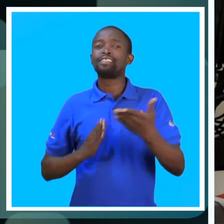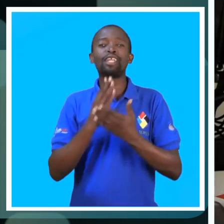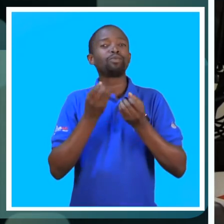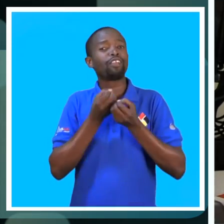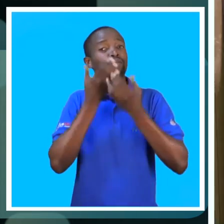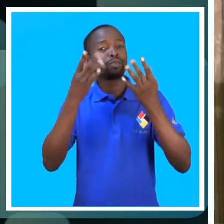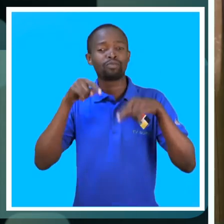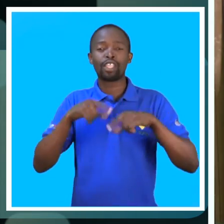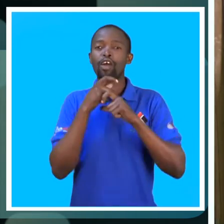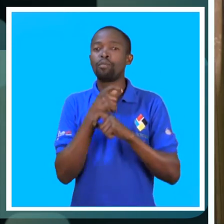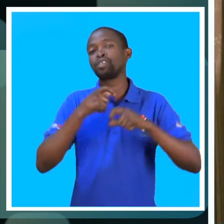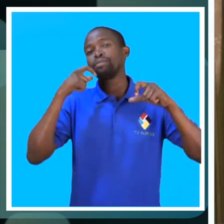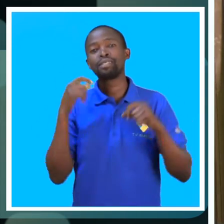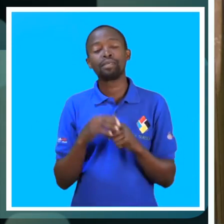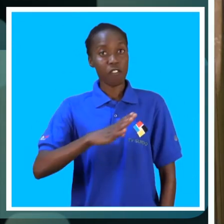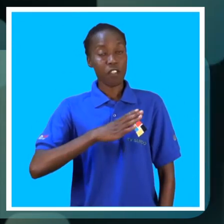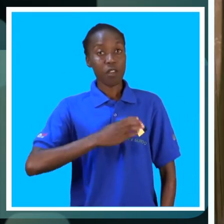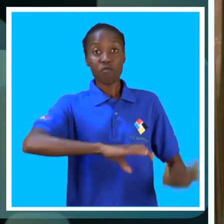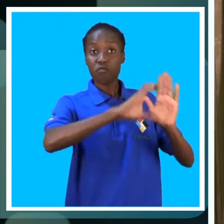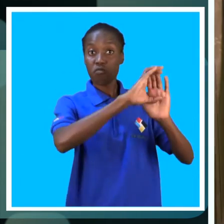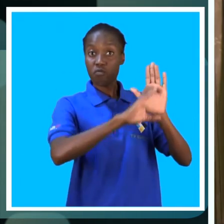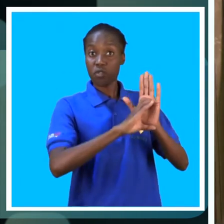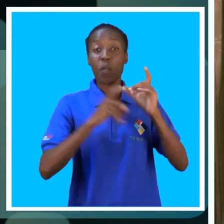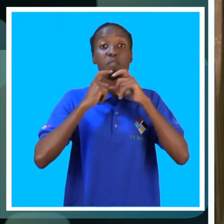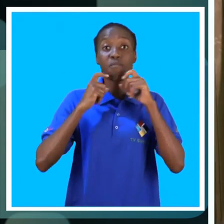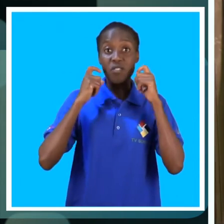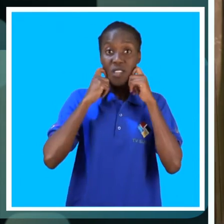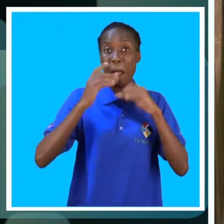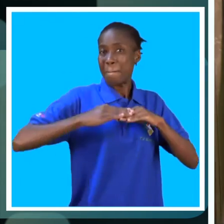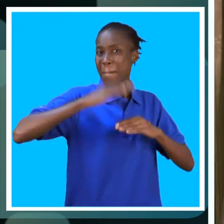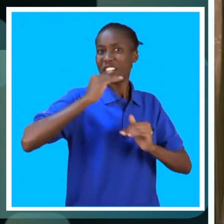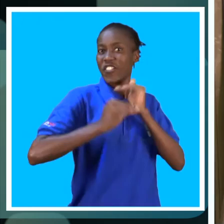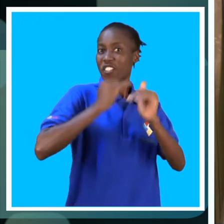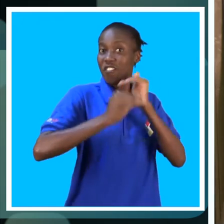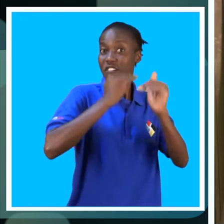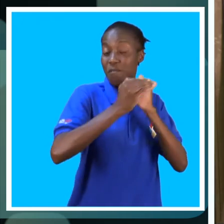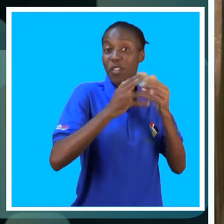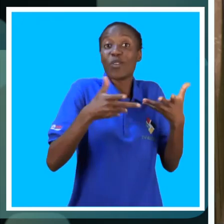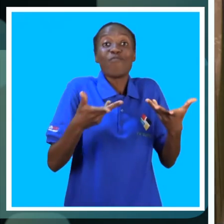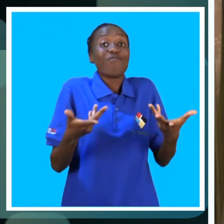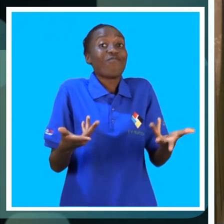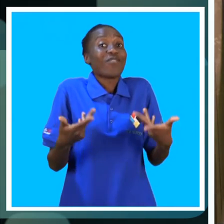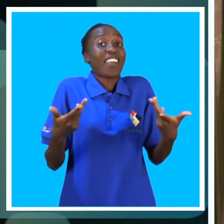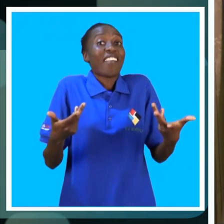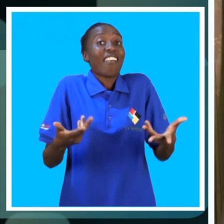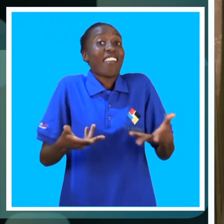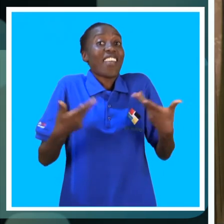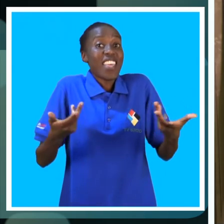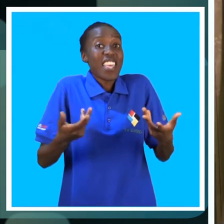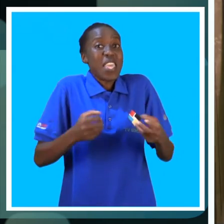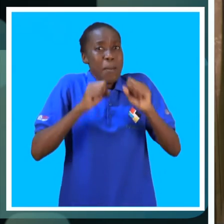assinalado no passado 11 de abril. Temos uma Constituição da República que é das mais avançadas em termos de